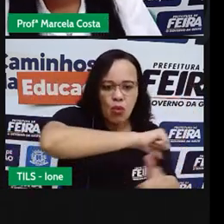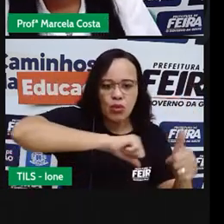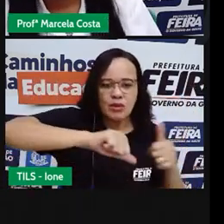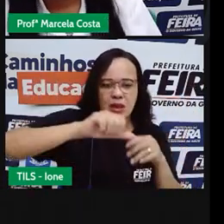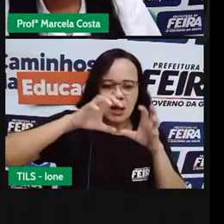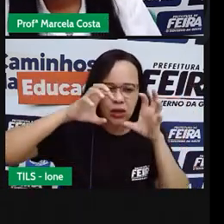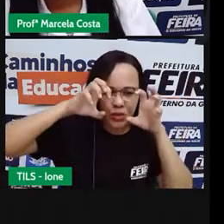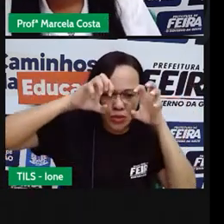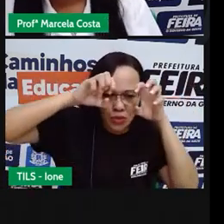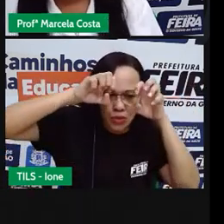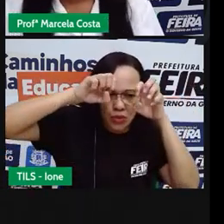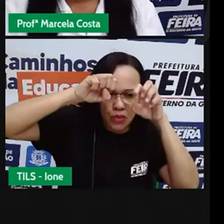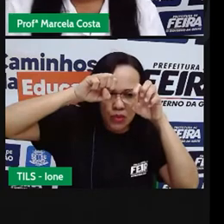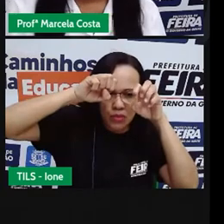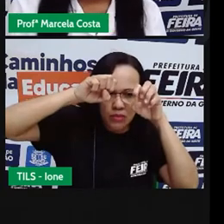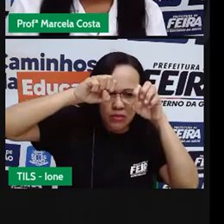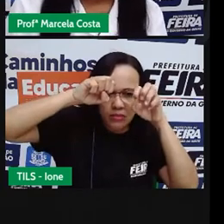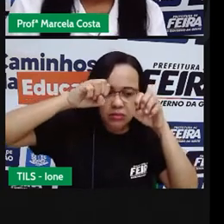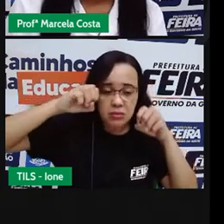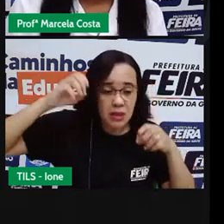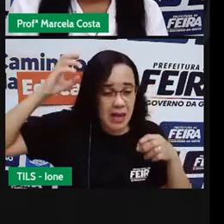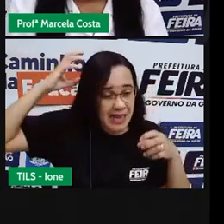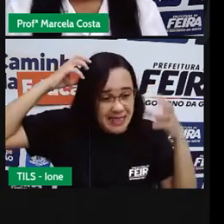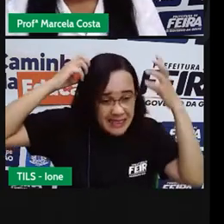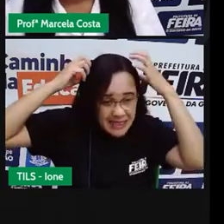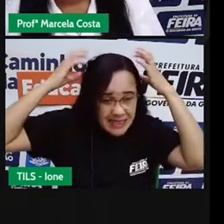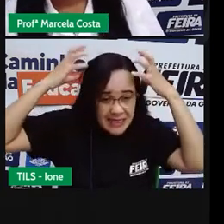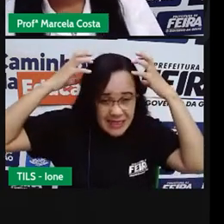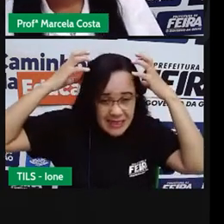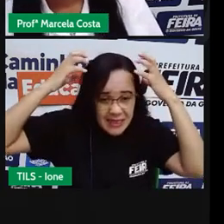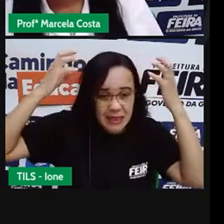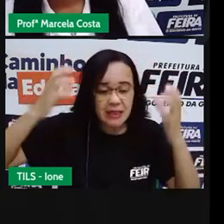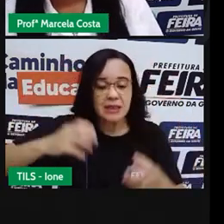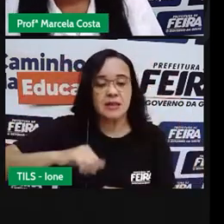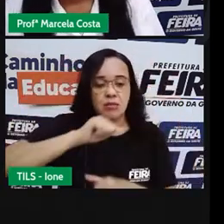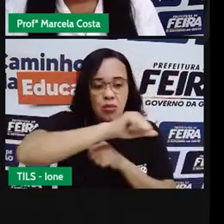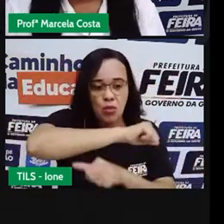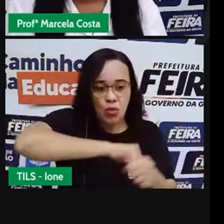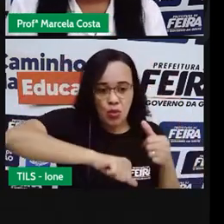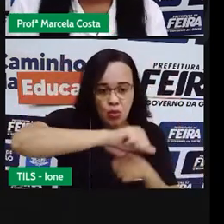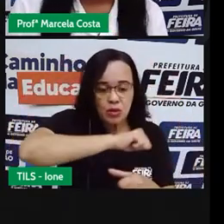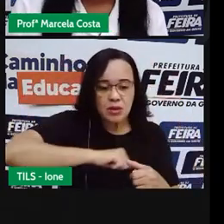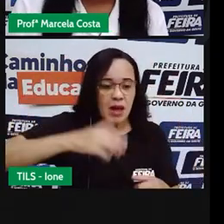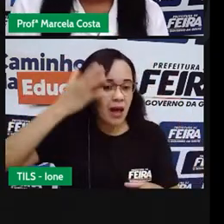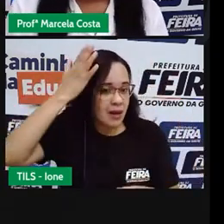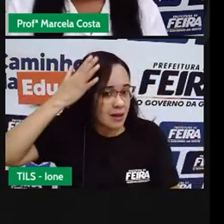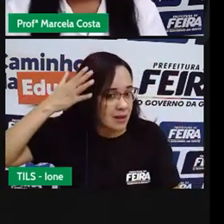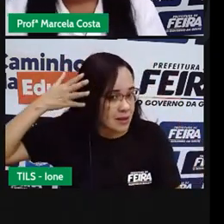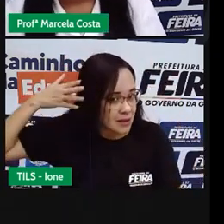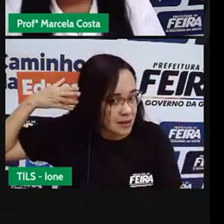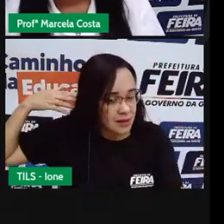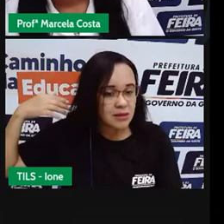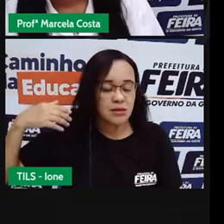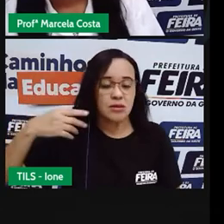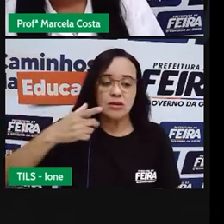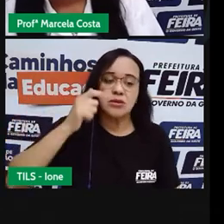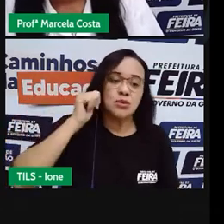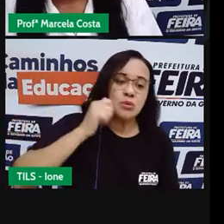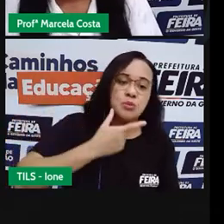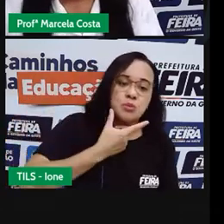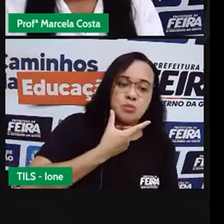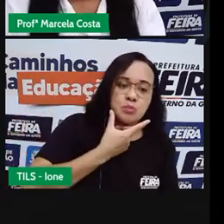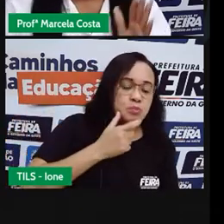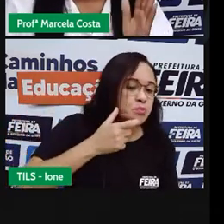Escuro Crespo Liso Menino Menina